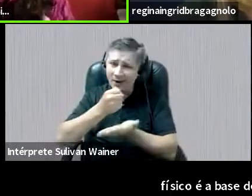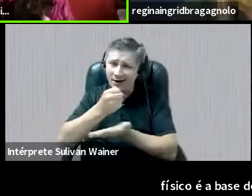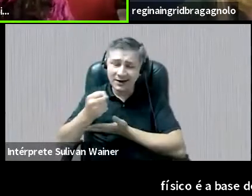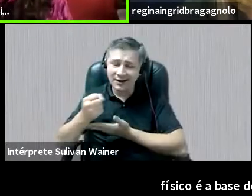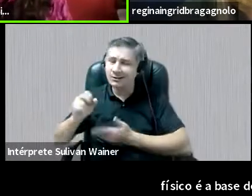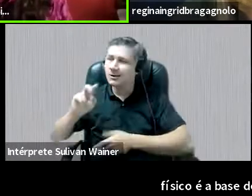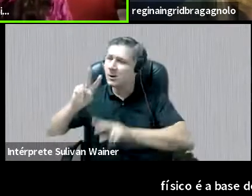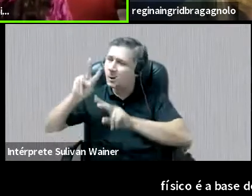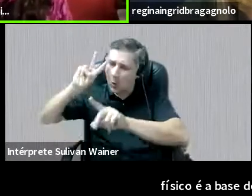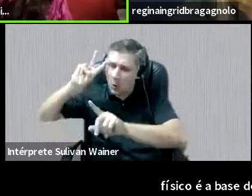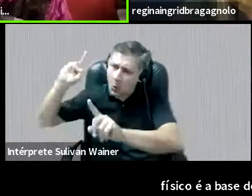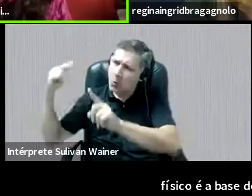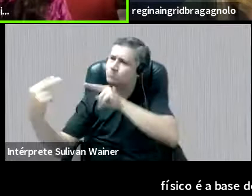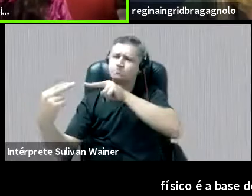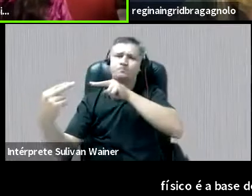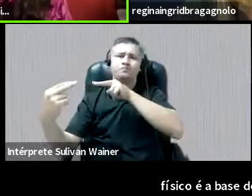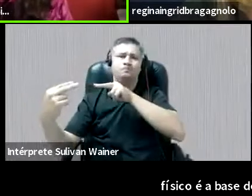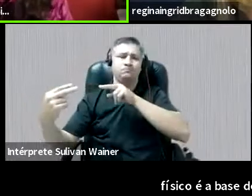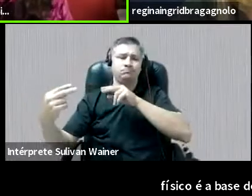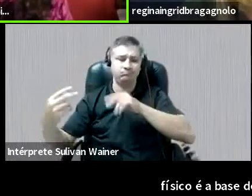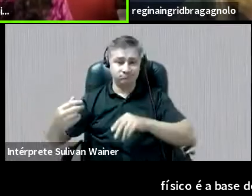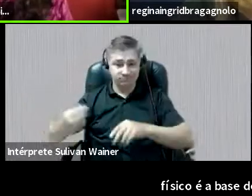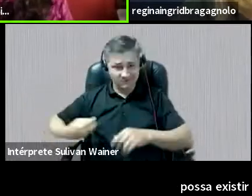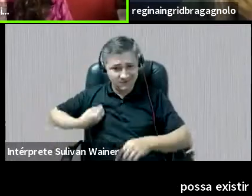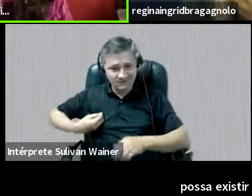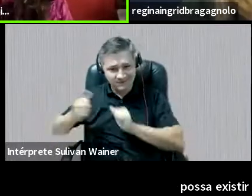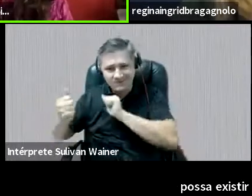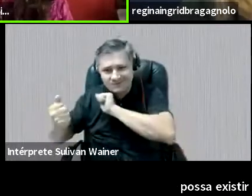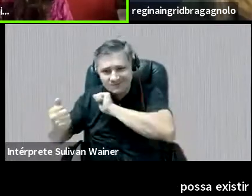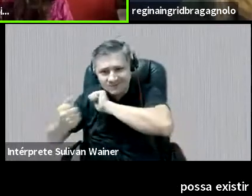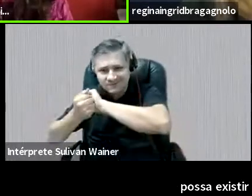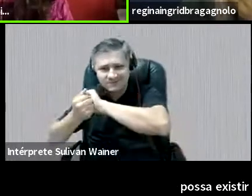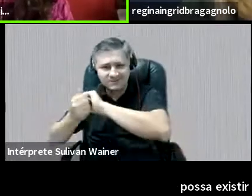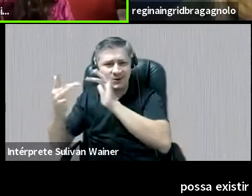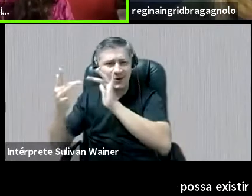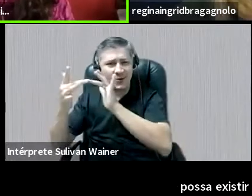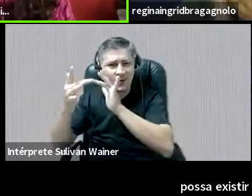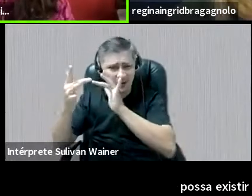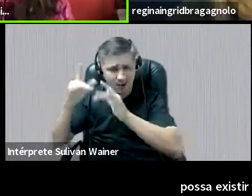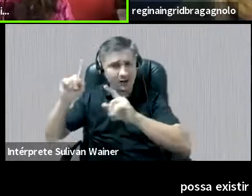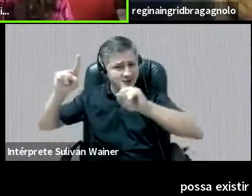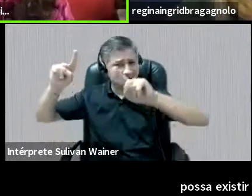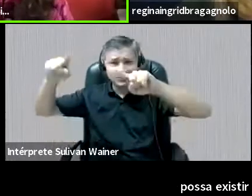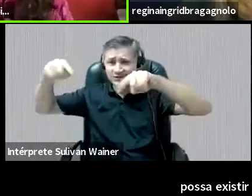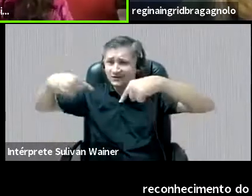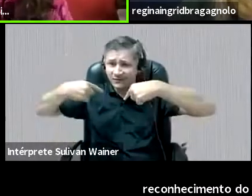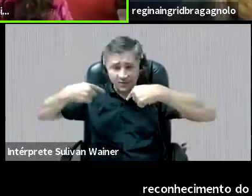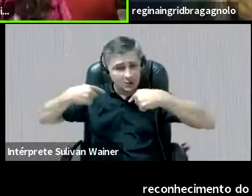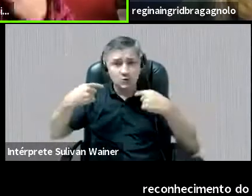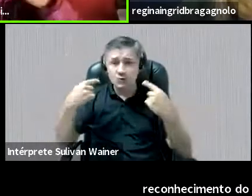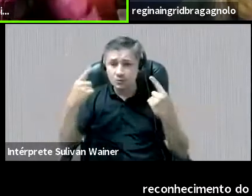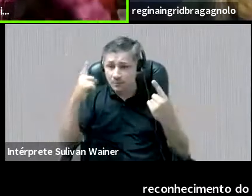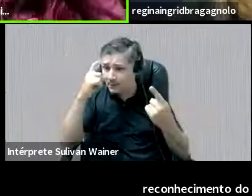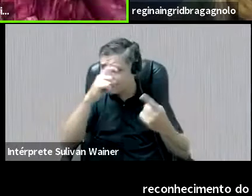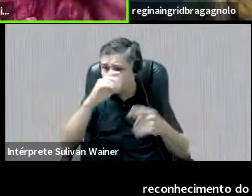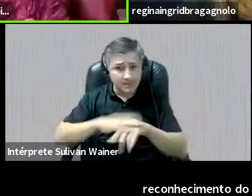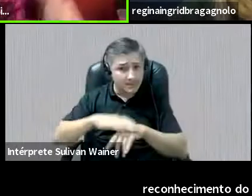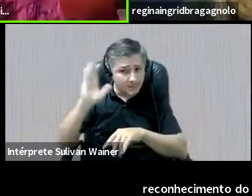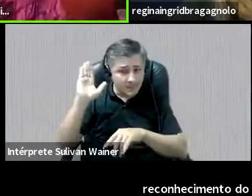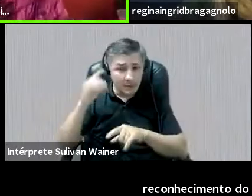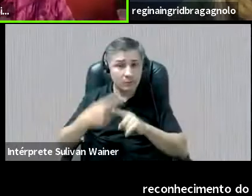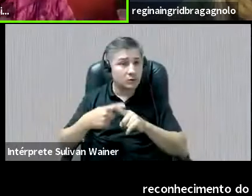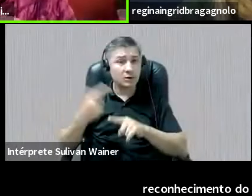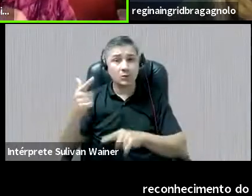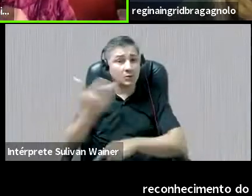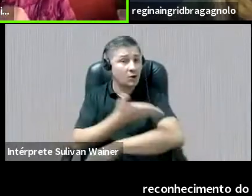outro, né, o estar com o outro, são desafios ainda maiores, né, porque não estão acostumados